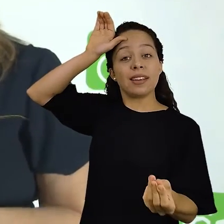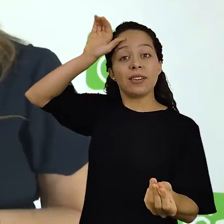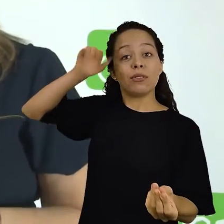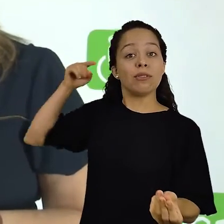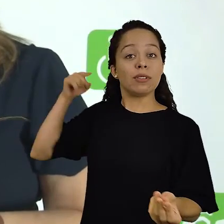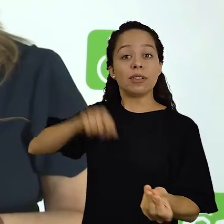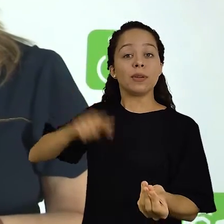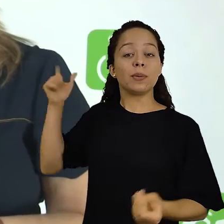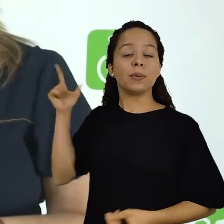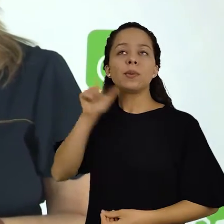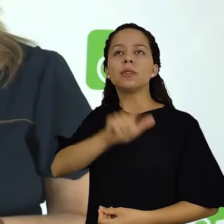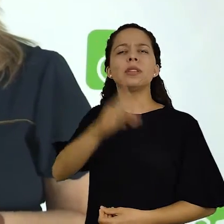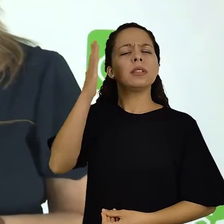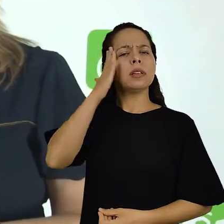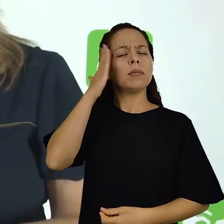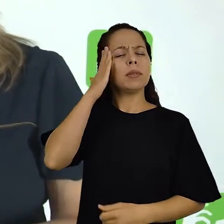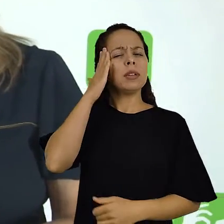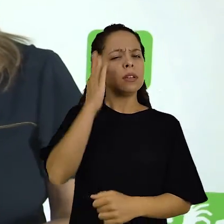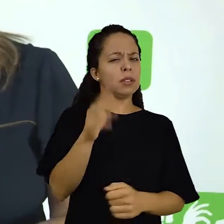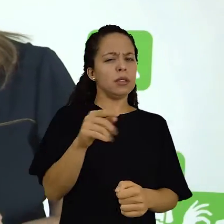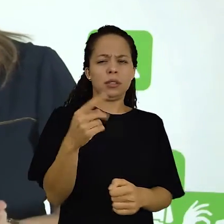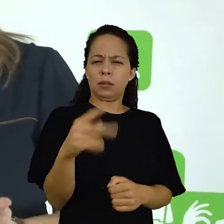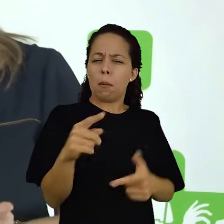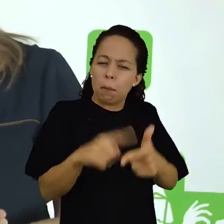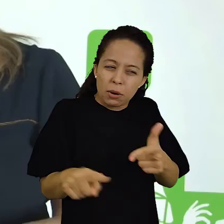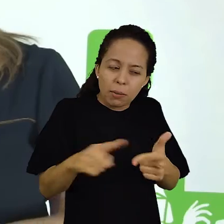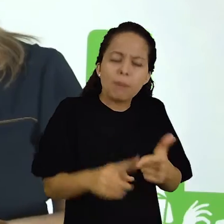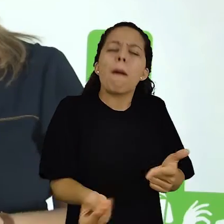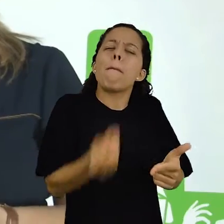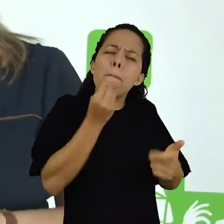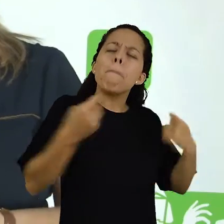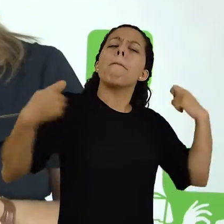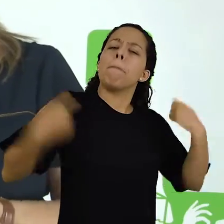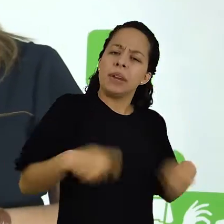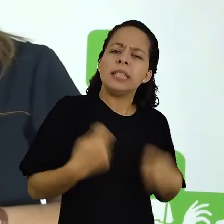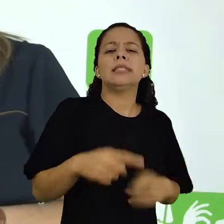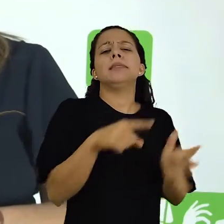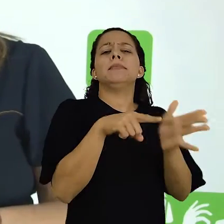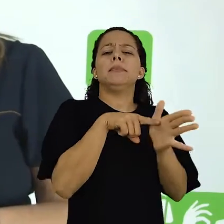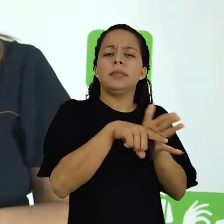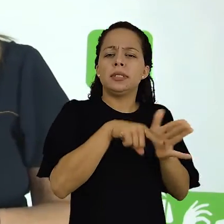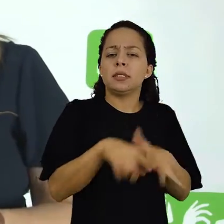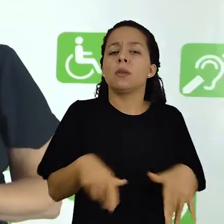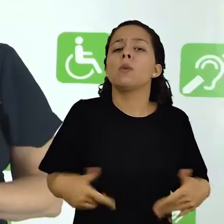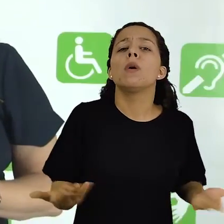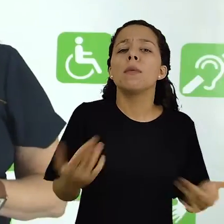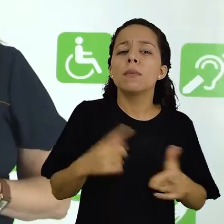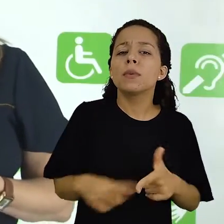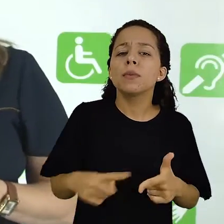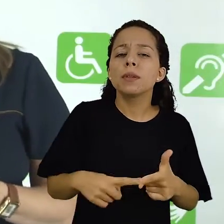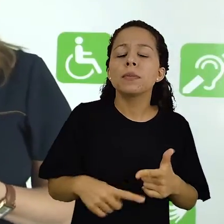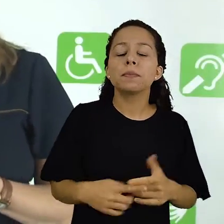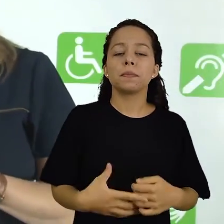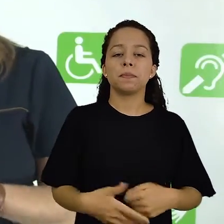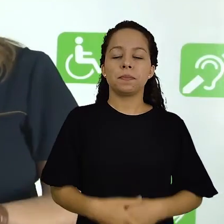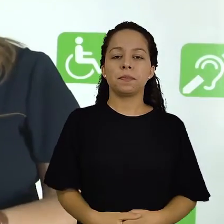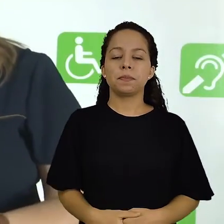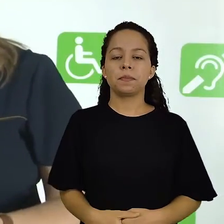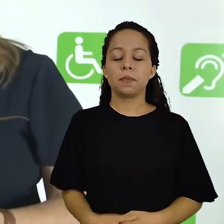possa delimitar qual o problema que você vai pesquisar. Com a